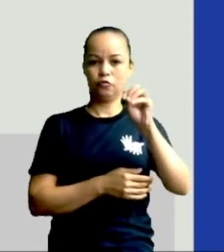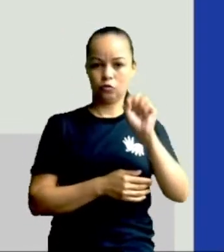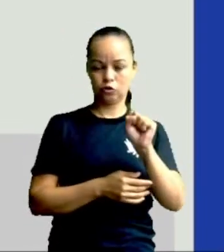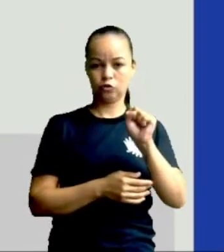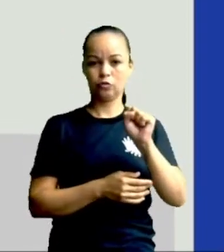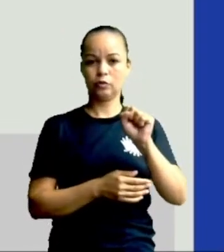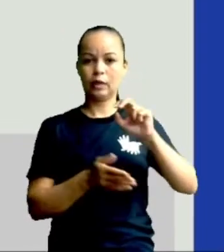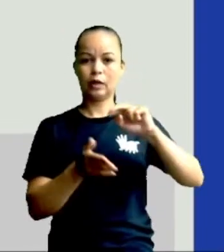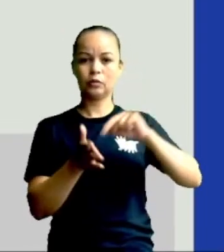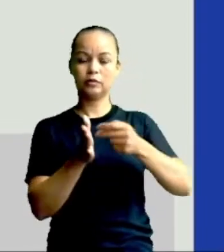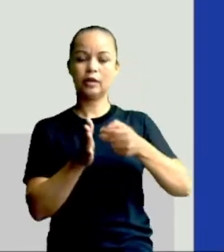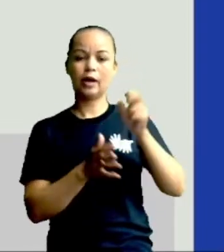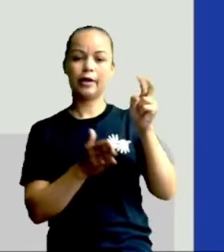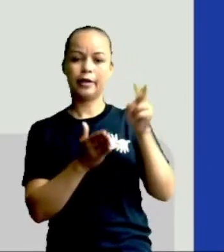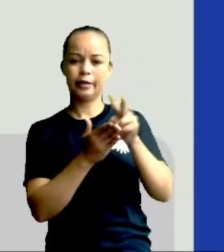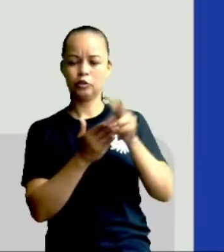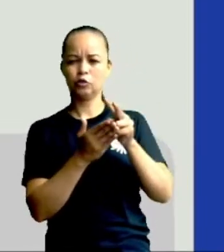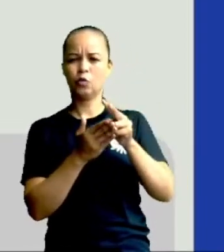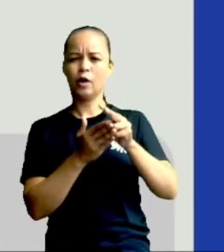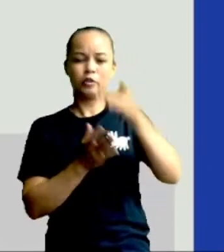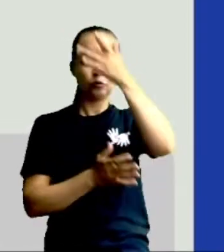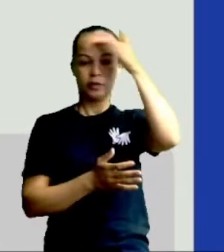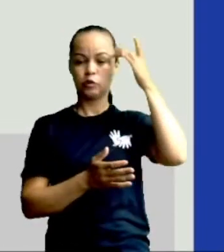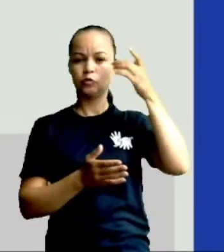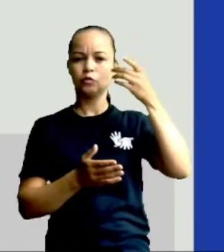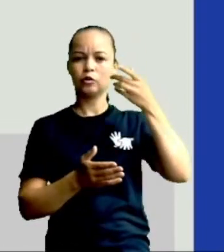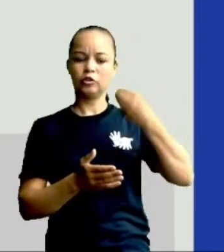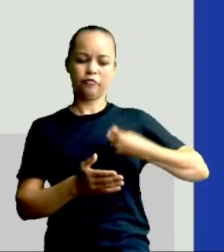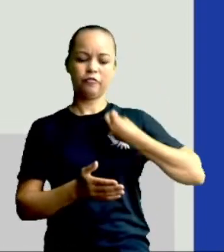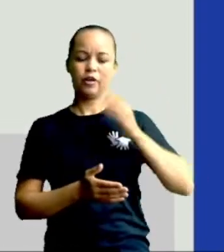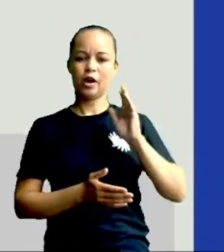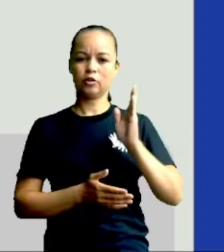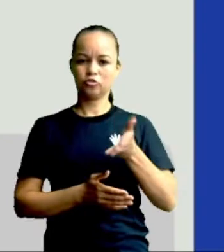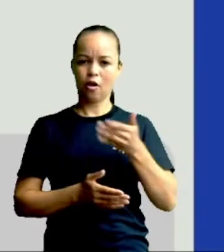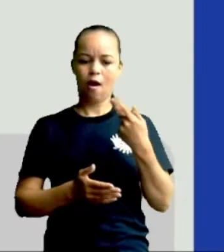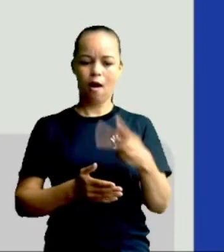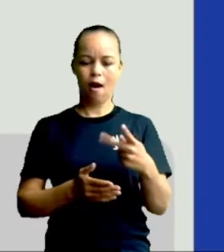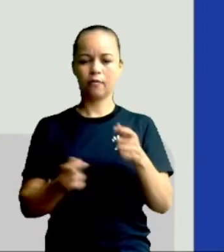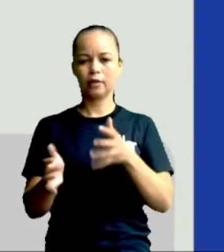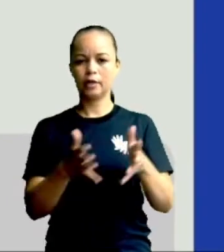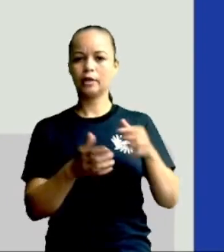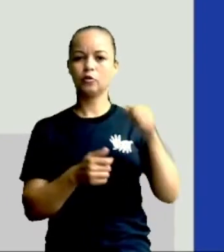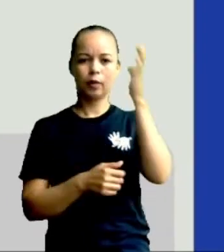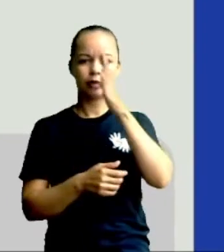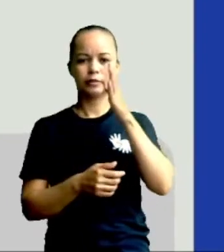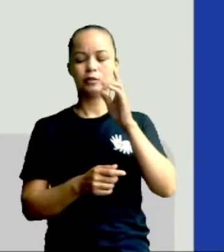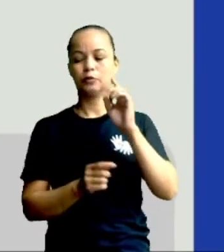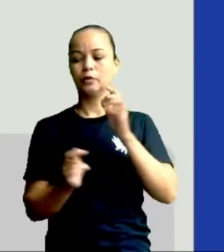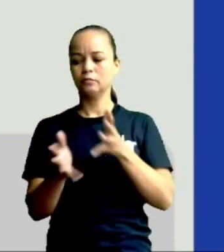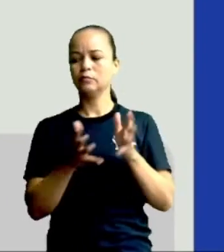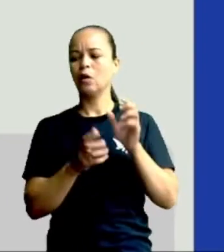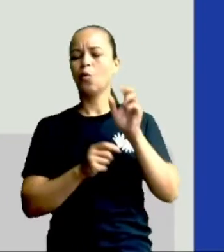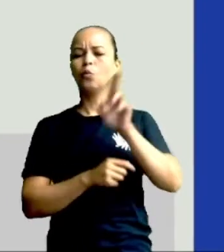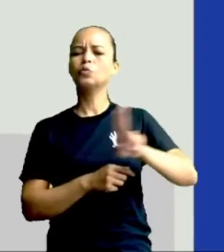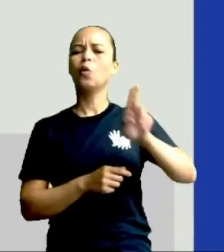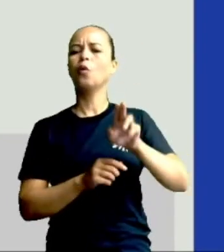estava primeiro quando os portugueses chegaram. Então, como era o nome das habitações deles?